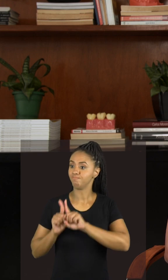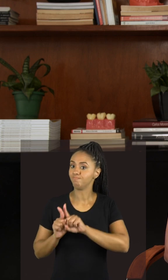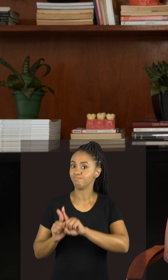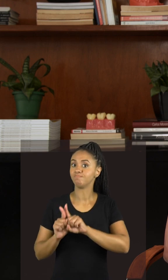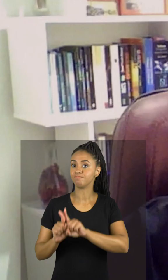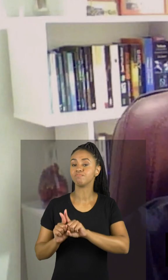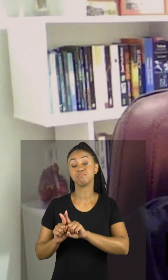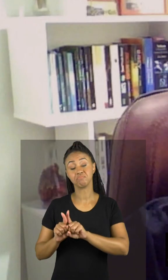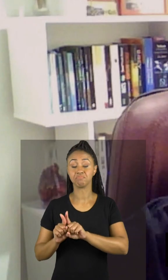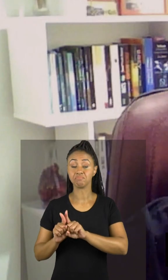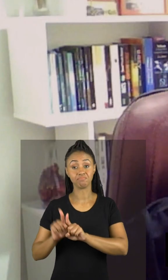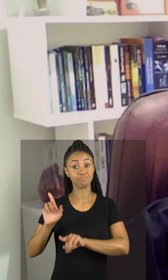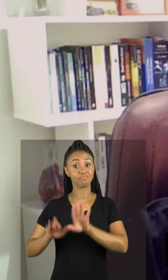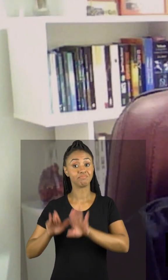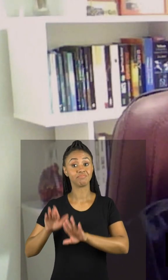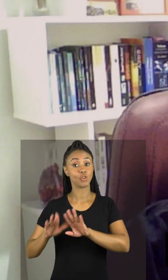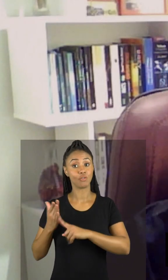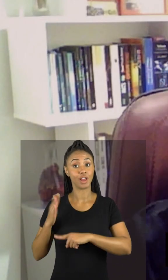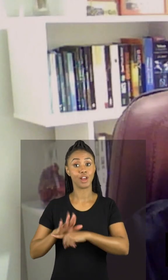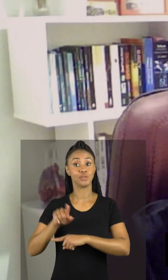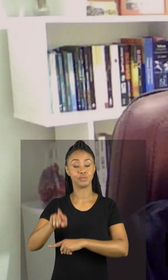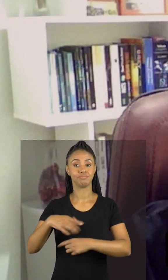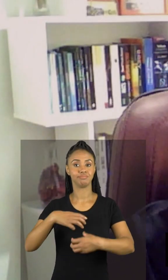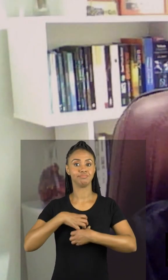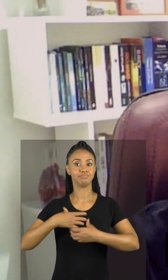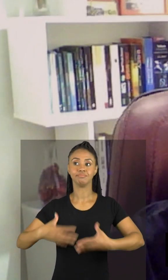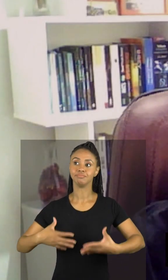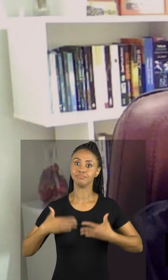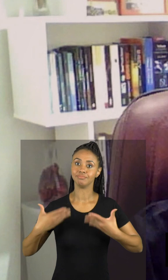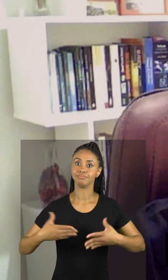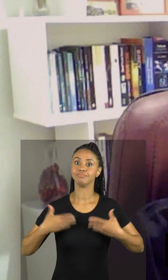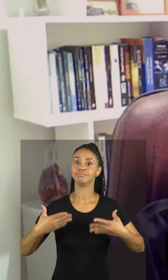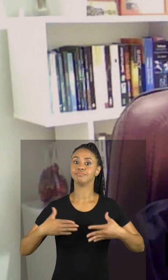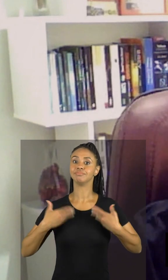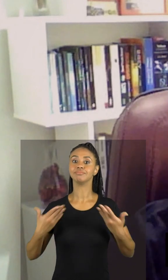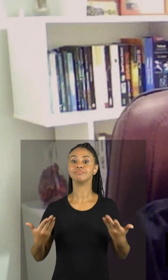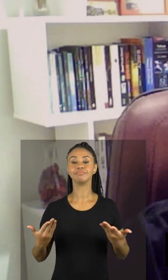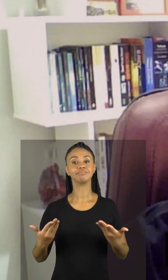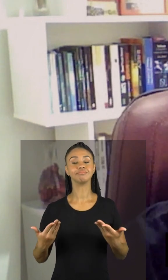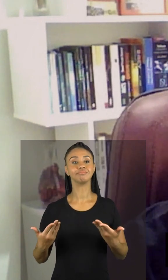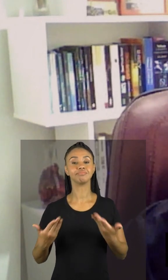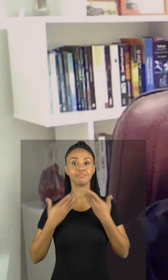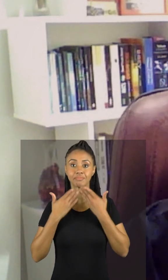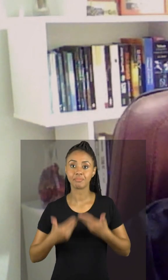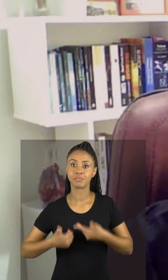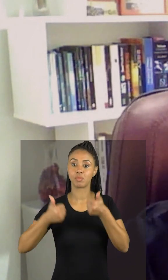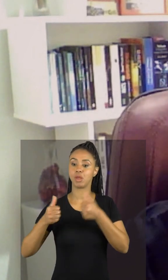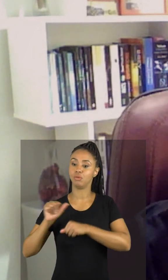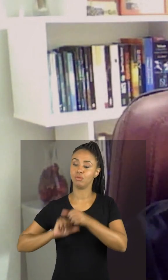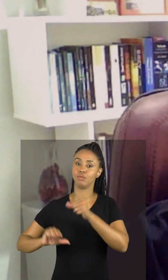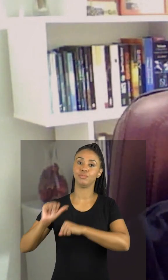nessa melhora talvez incentive de maneira muito mais efetiva a